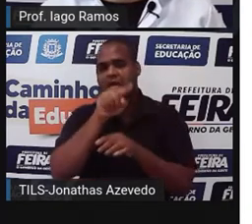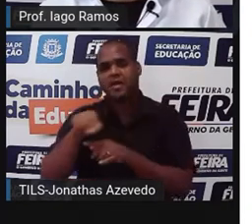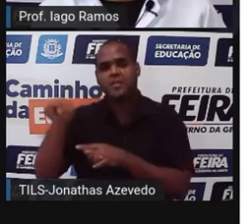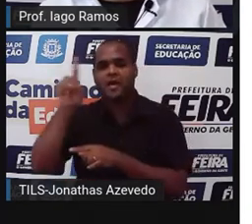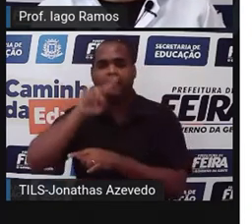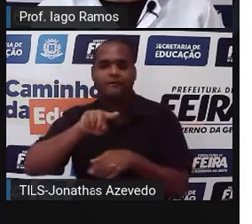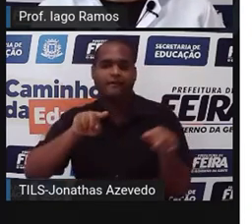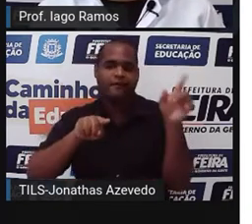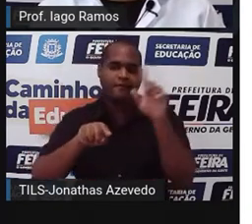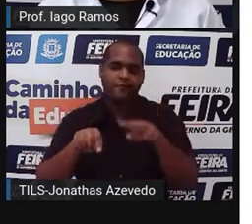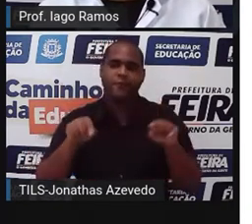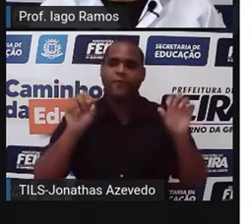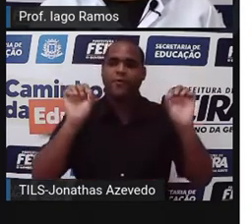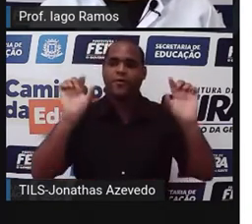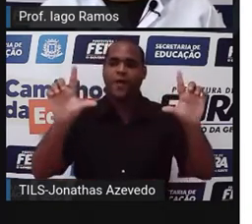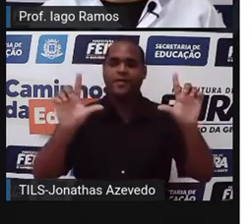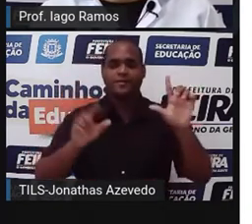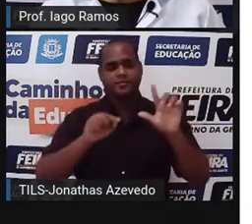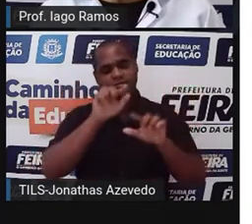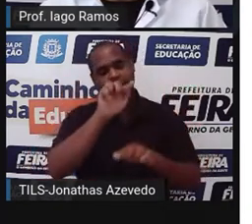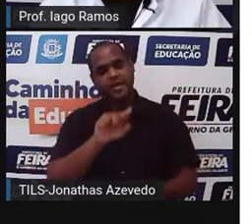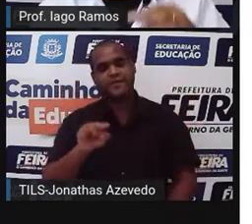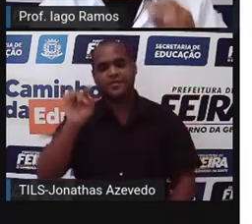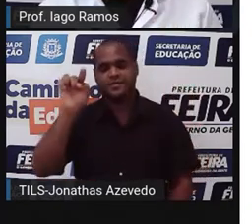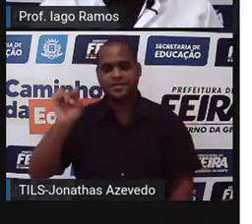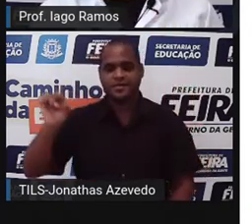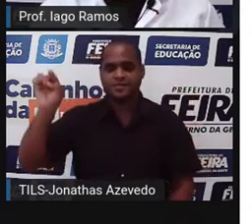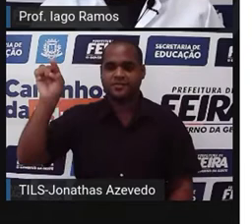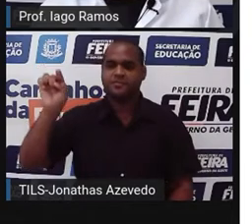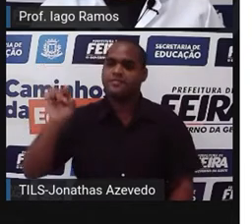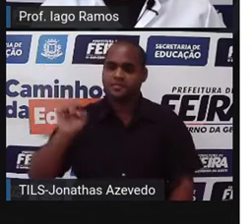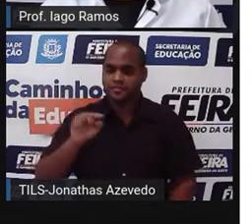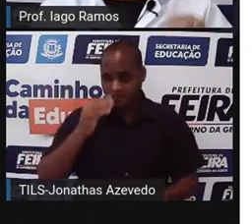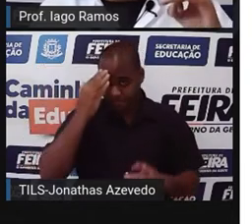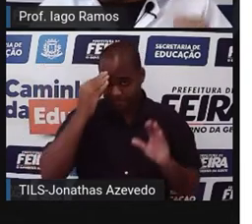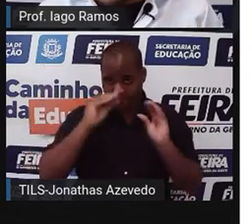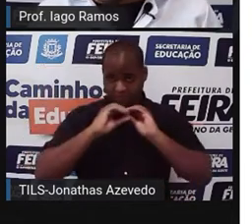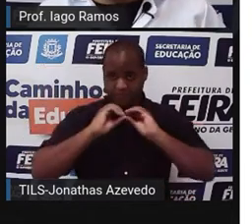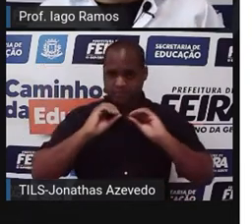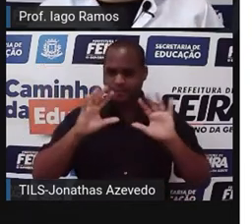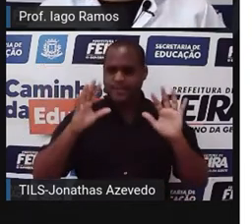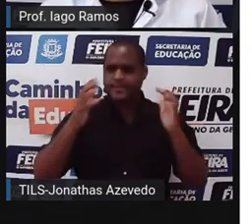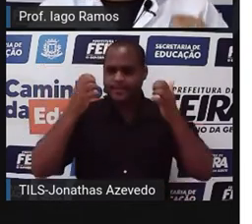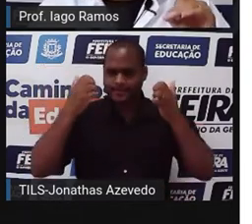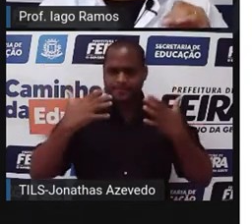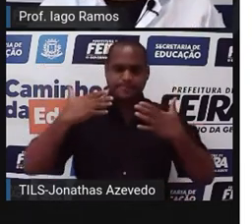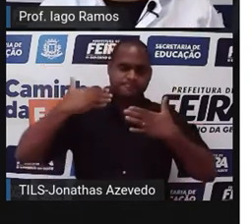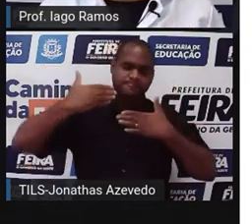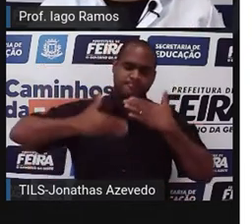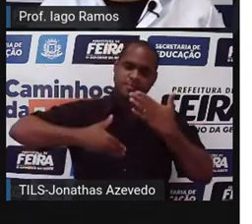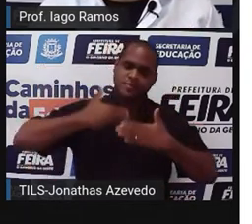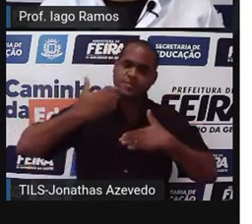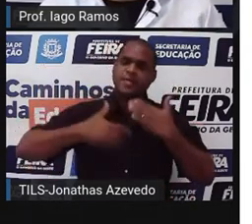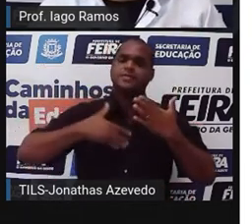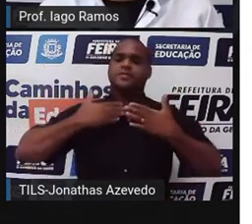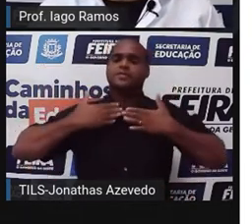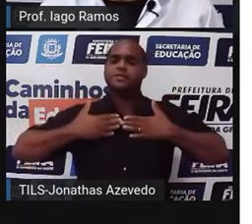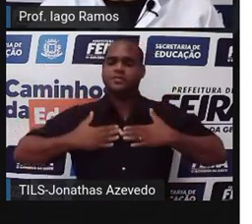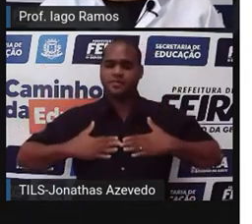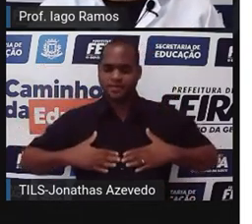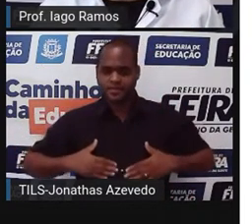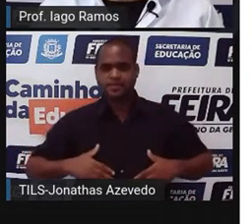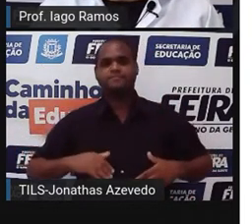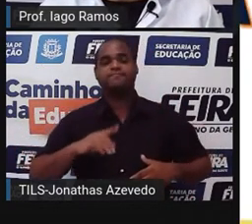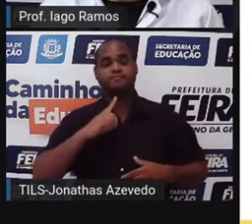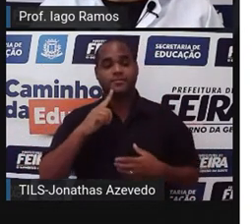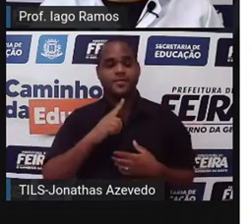diagramas, quadros e gráficos, tá bom? Mas a gente vai entendendo isso passo a passo, devagarinho, tá bom?